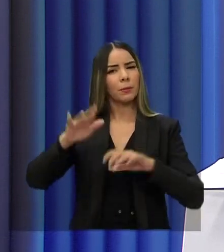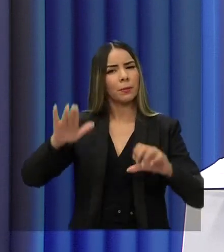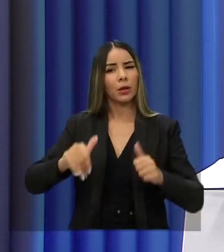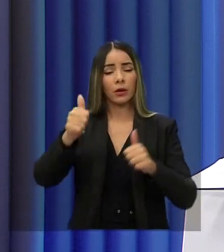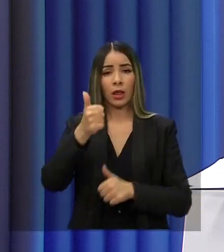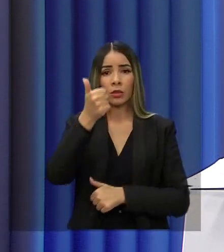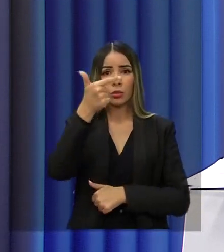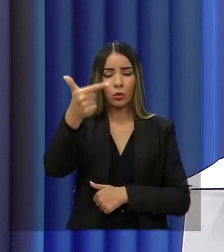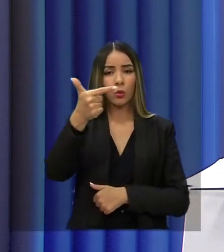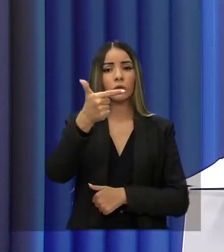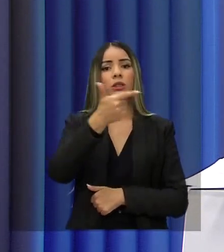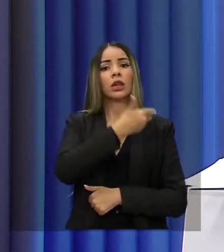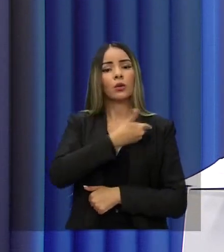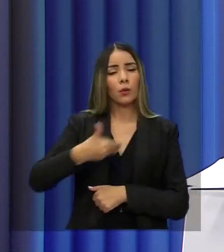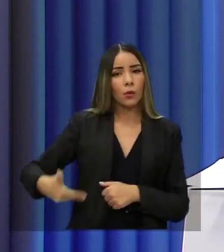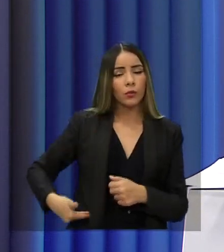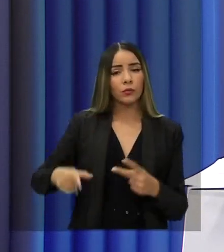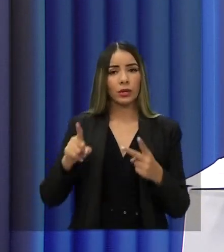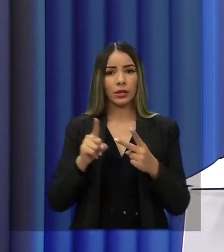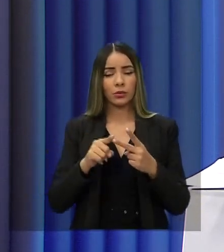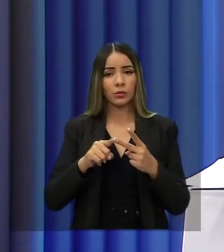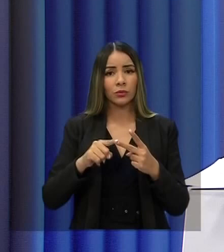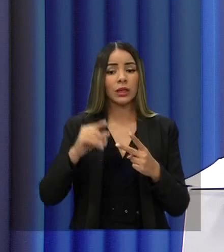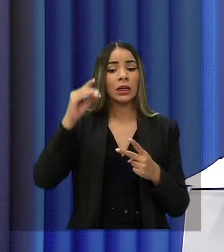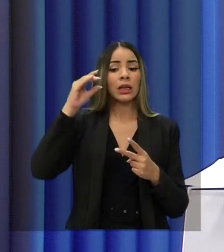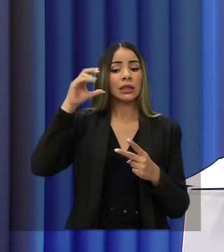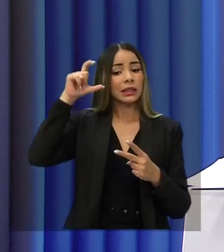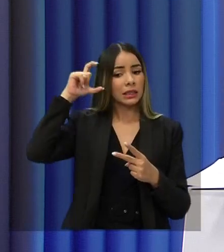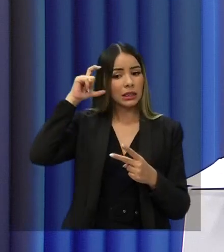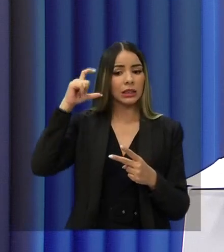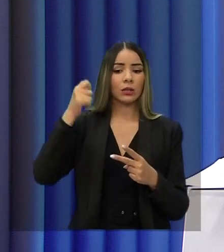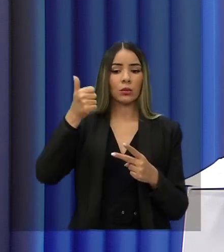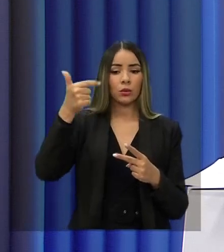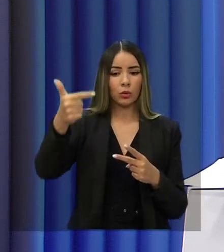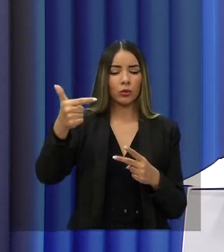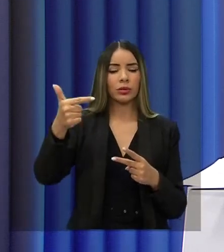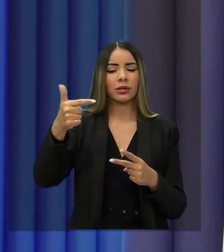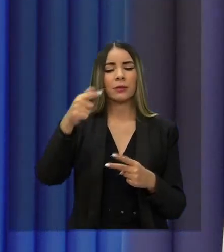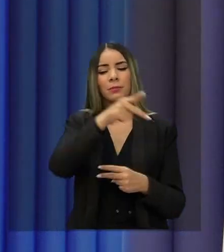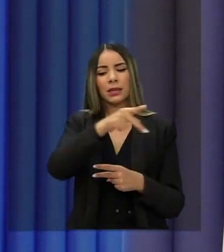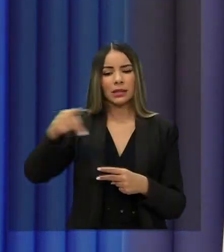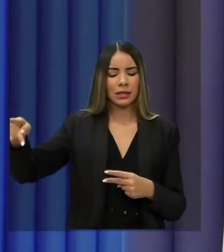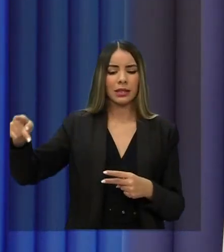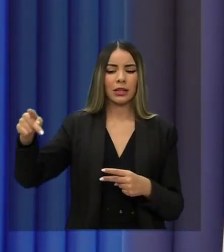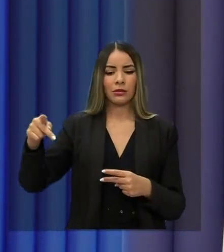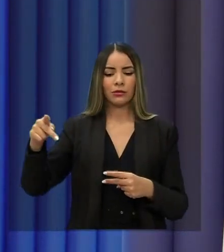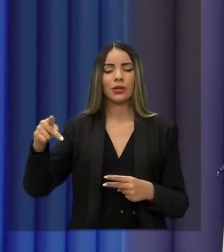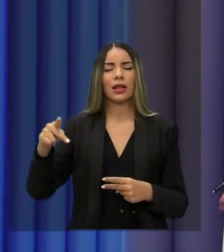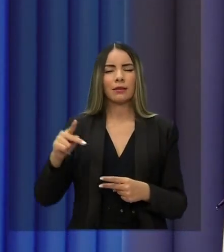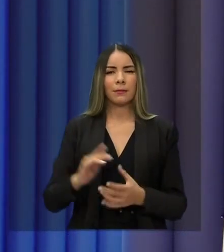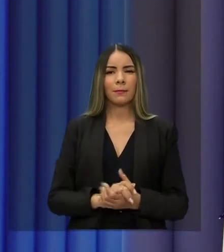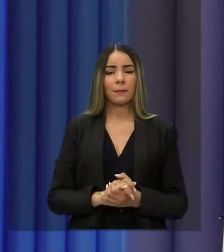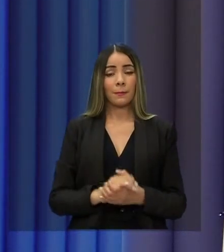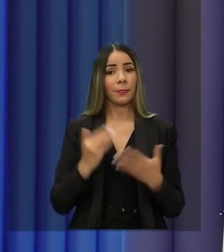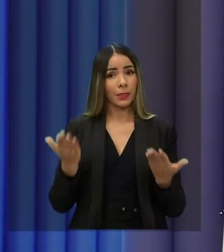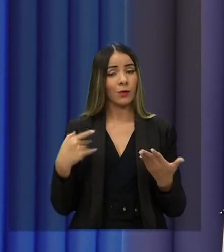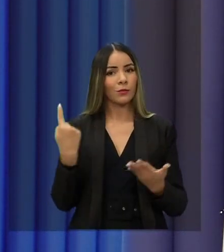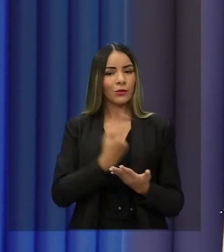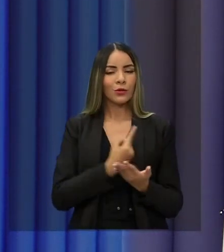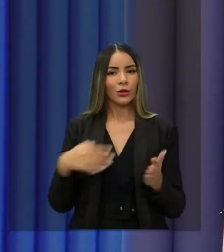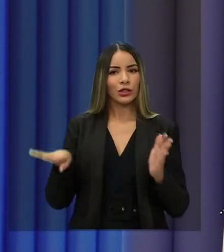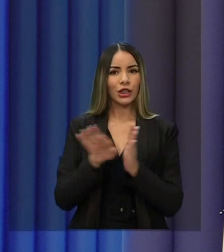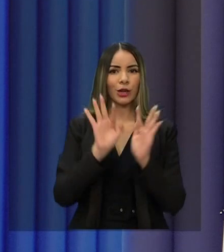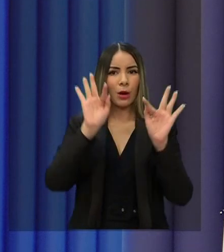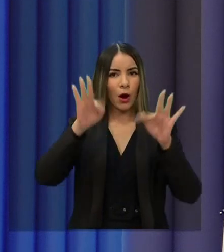12 para o governo e votando sigo 12 para presidente da República. Boa noite. É isso, assim chegamos ao fim do nosso